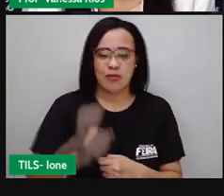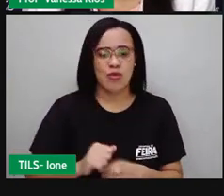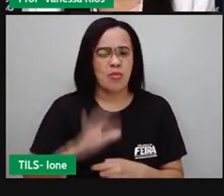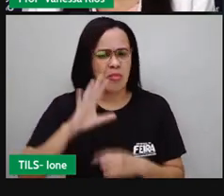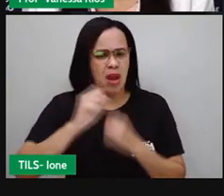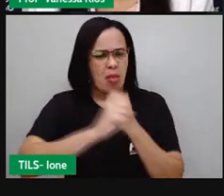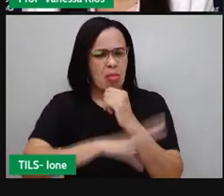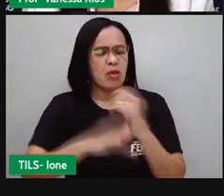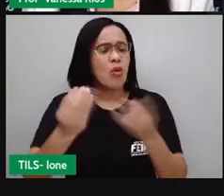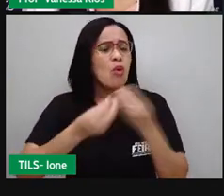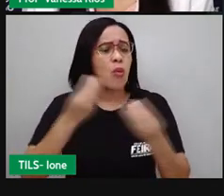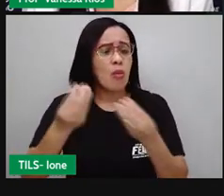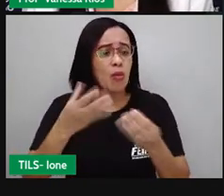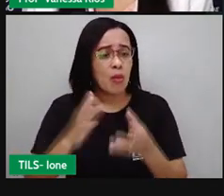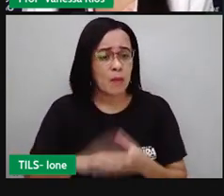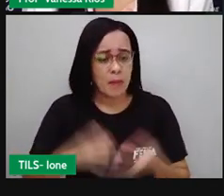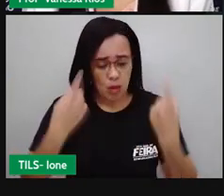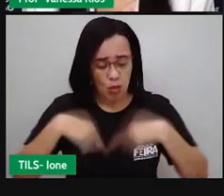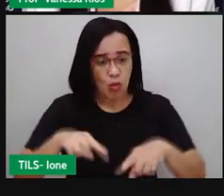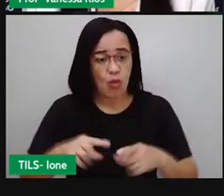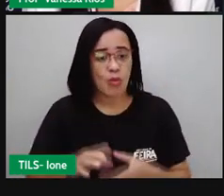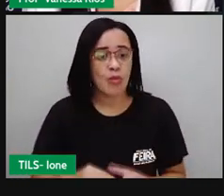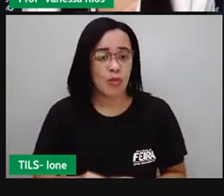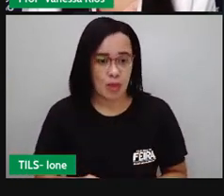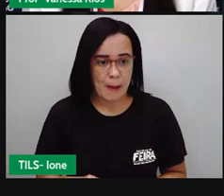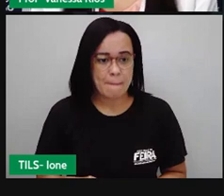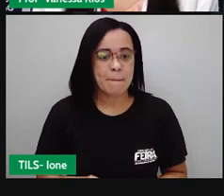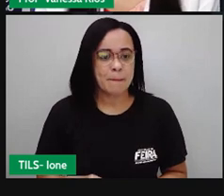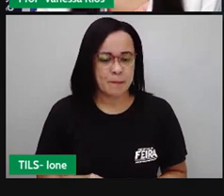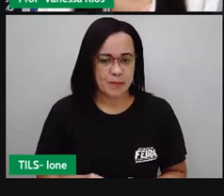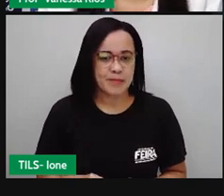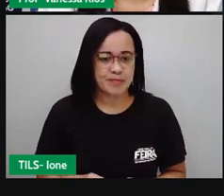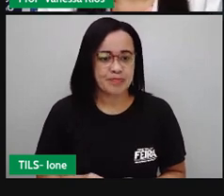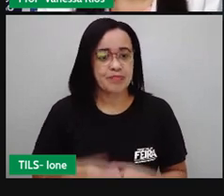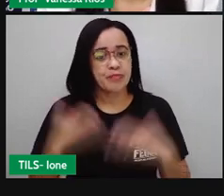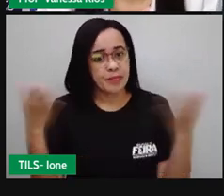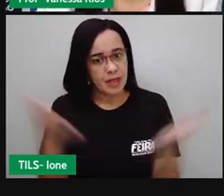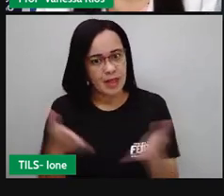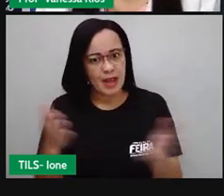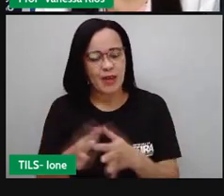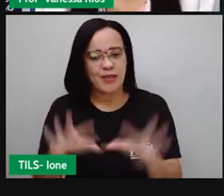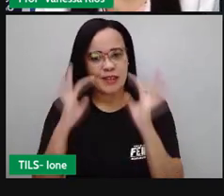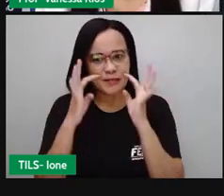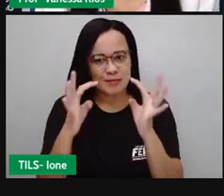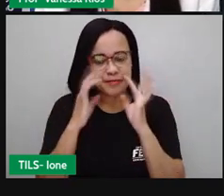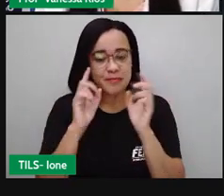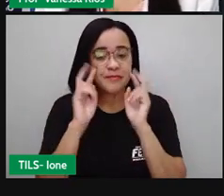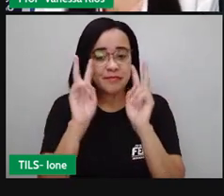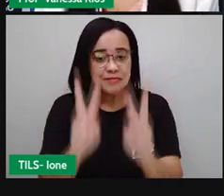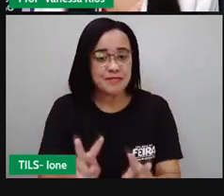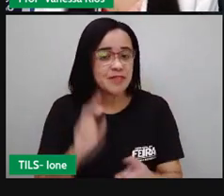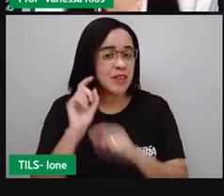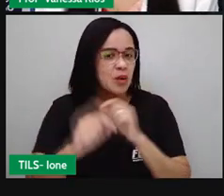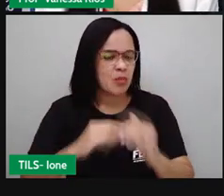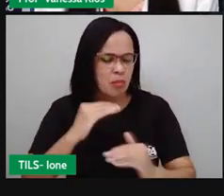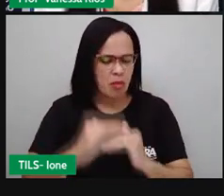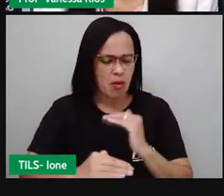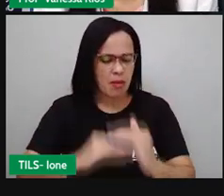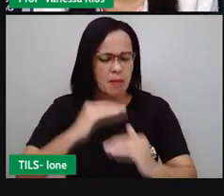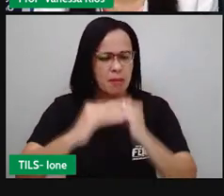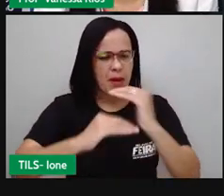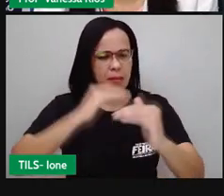vai observar aí, ó, toda a complexidade, né? Desse processo. Parece aí muito